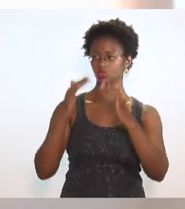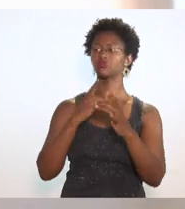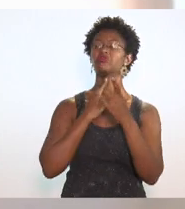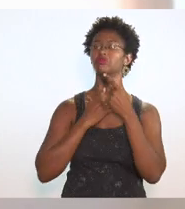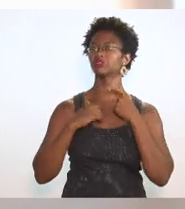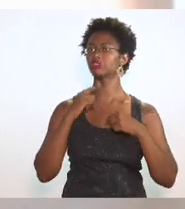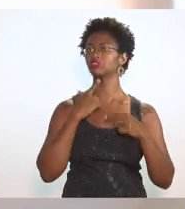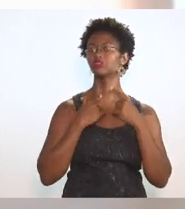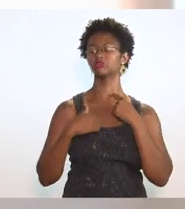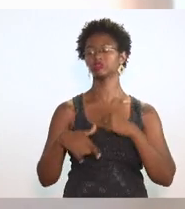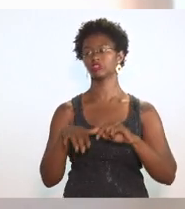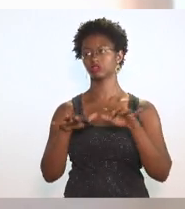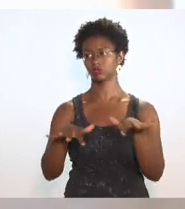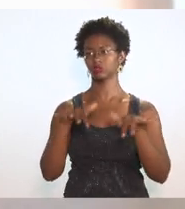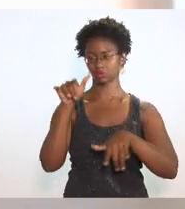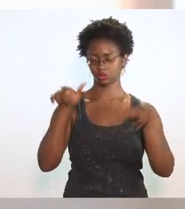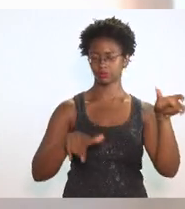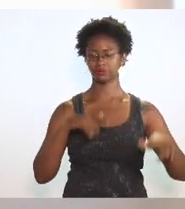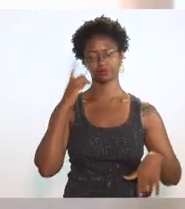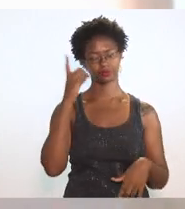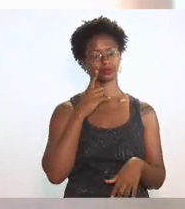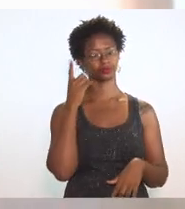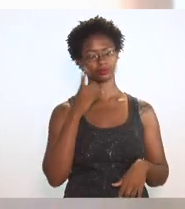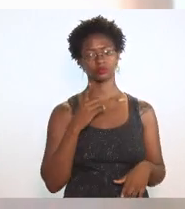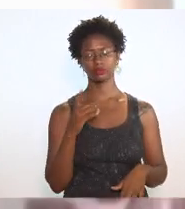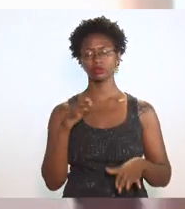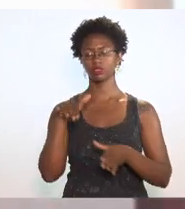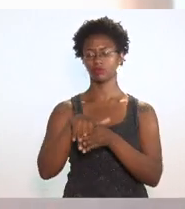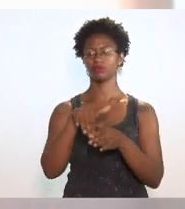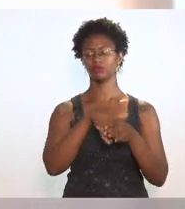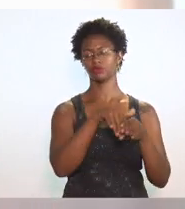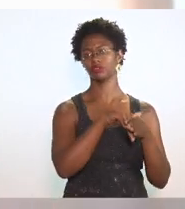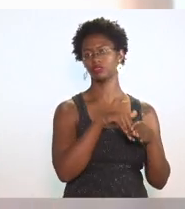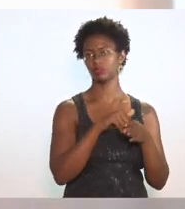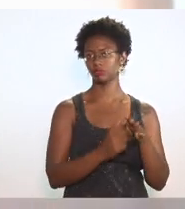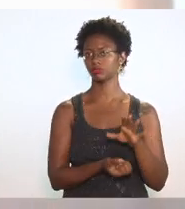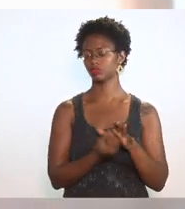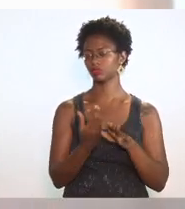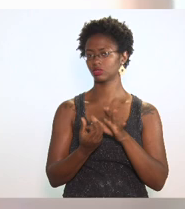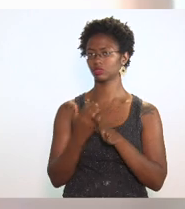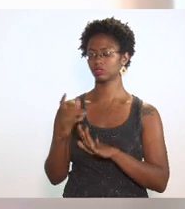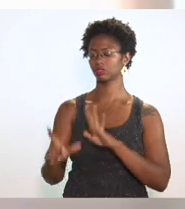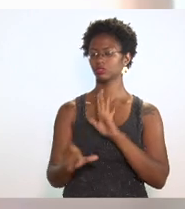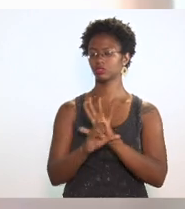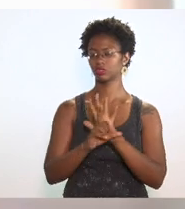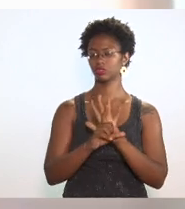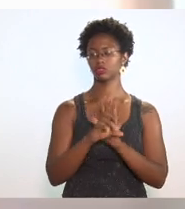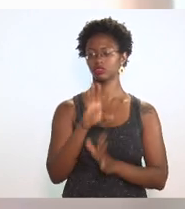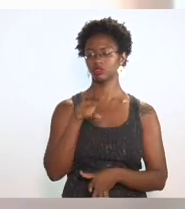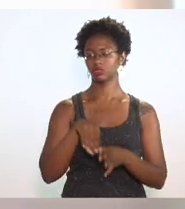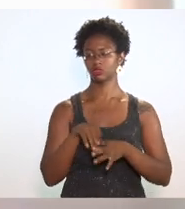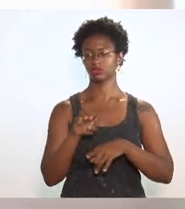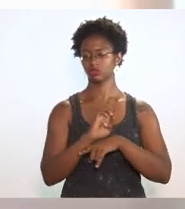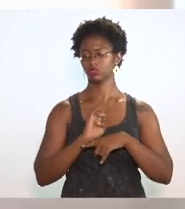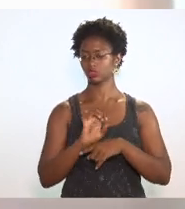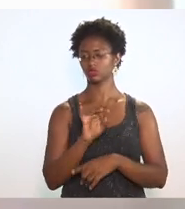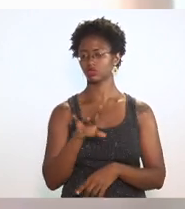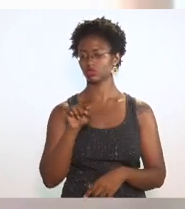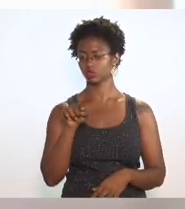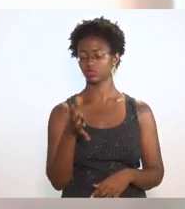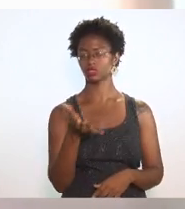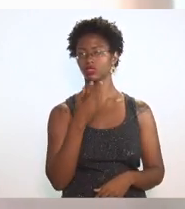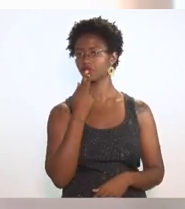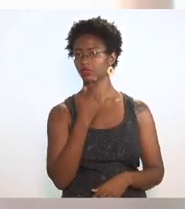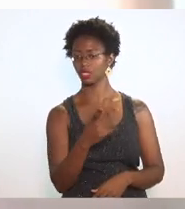que é soberano nessa questão de votação de produção legislativa dentro do nosso Estado é só isso que eu queria dizer